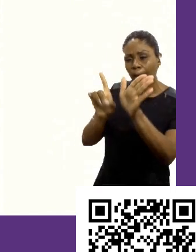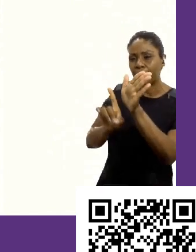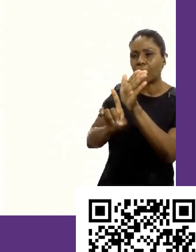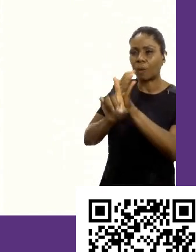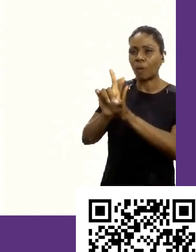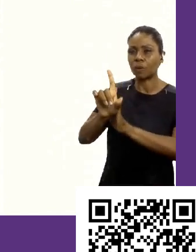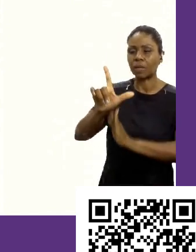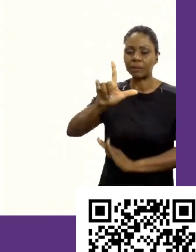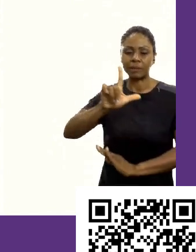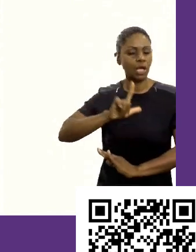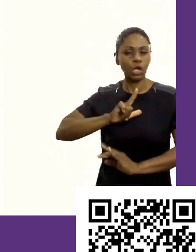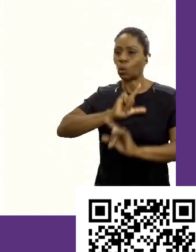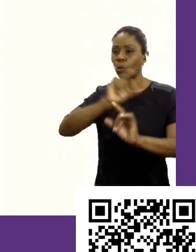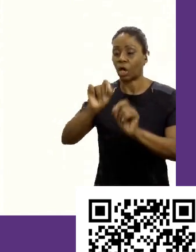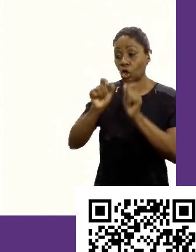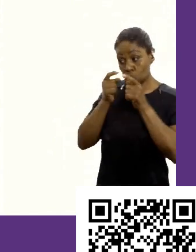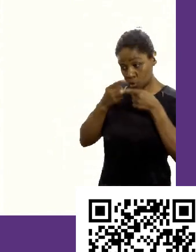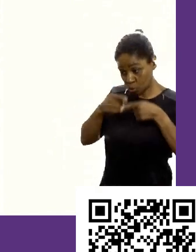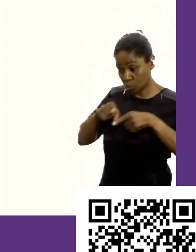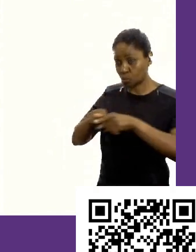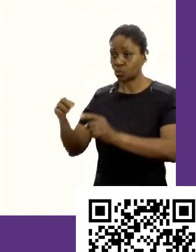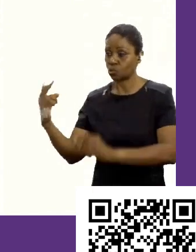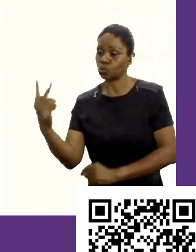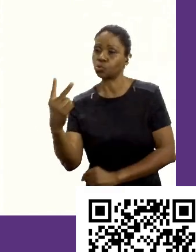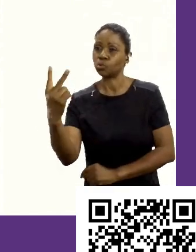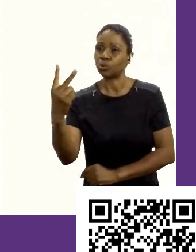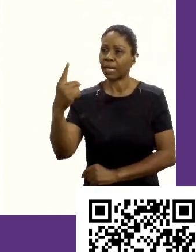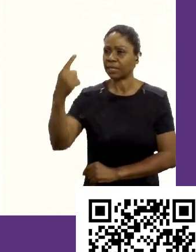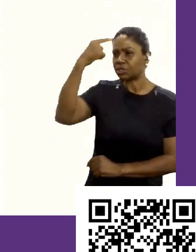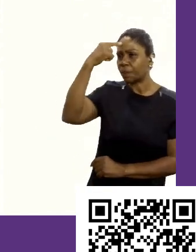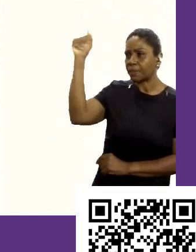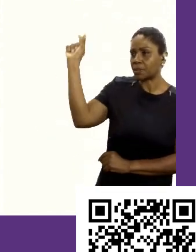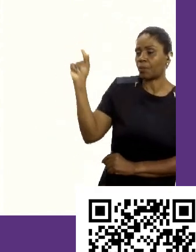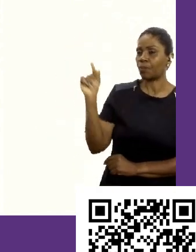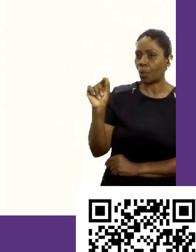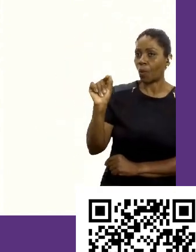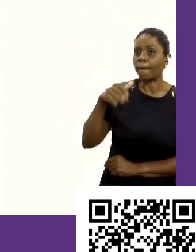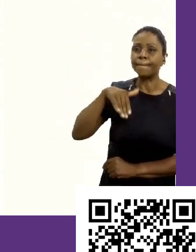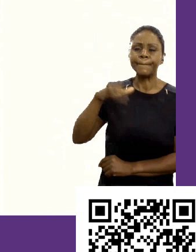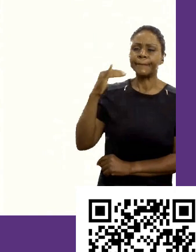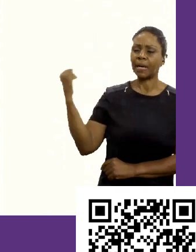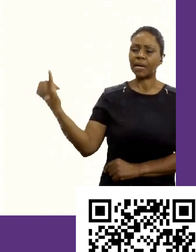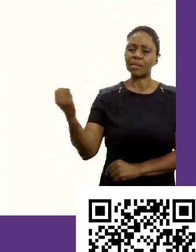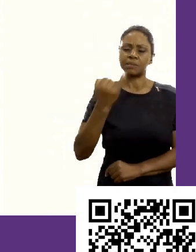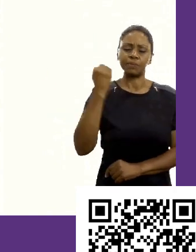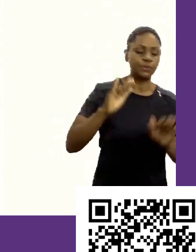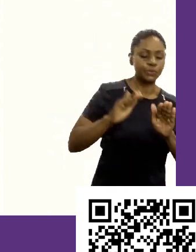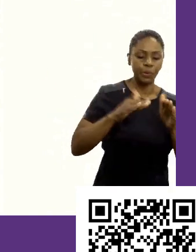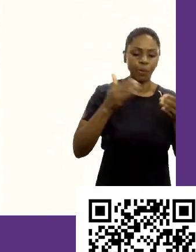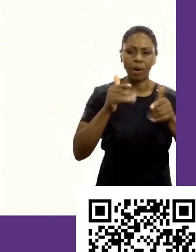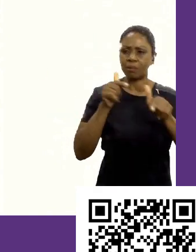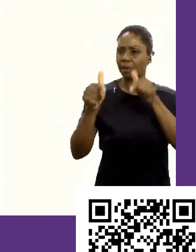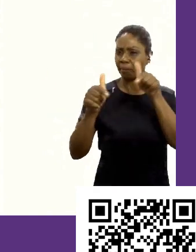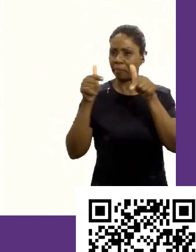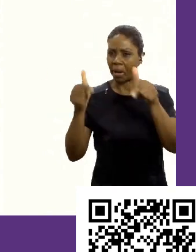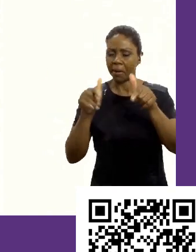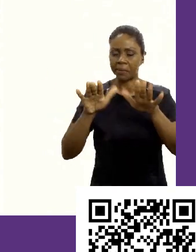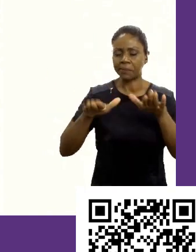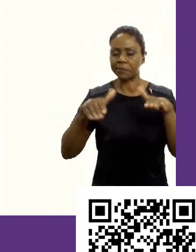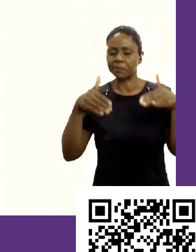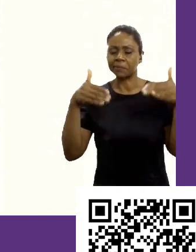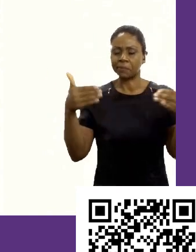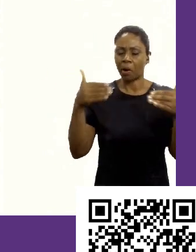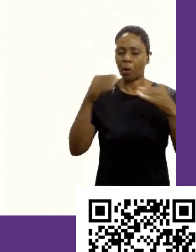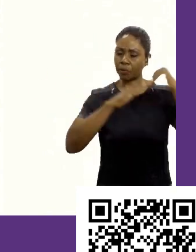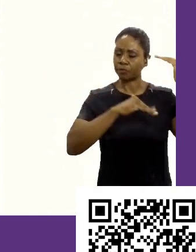ela tem que vir com uma outra, que a gente pensa pouco. Mais importante do que qual trabalho eu vou trabalhar, ou qual carreira